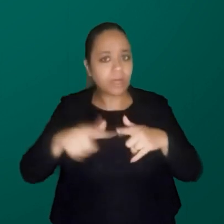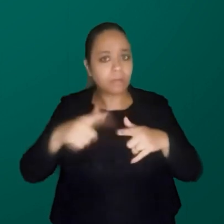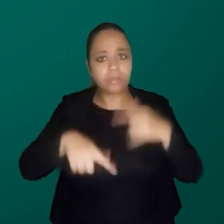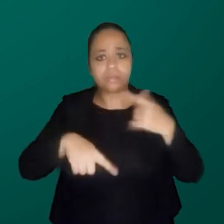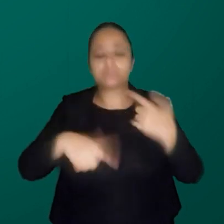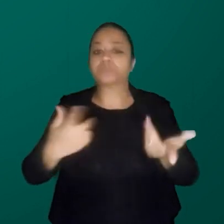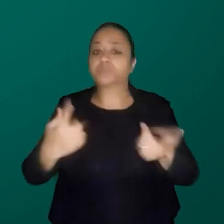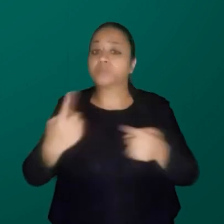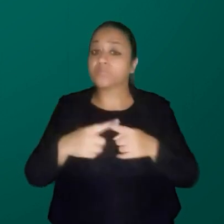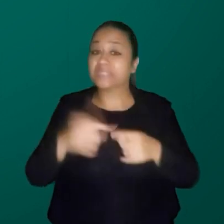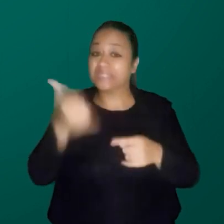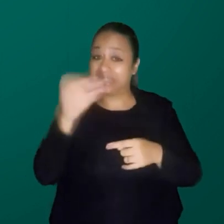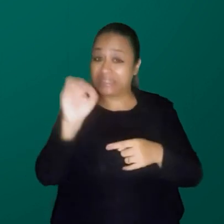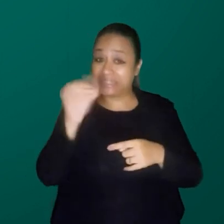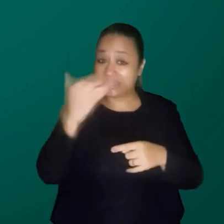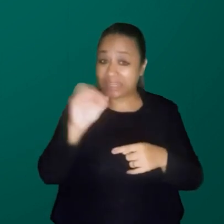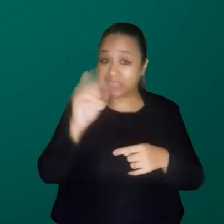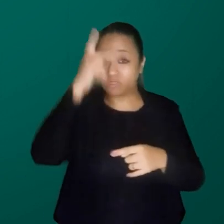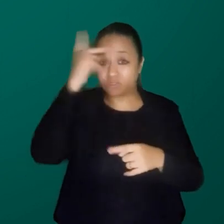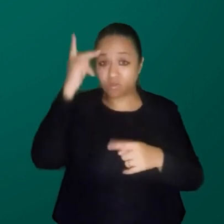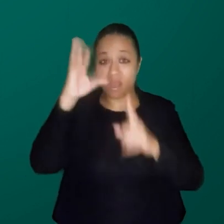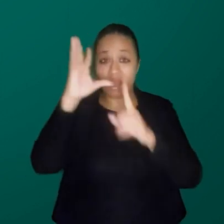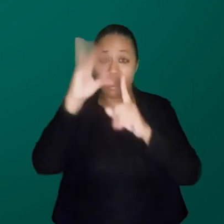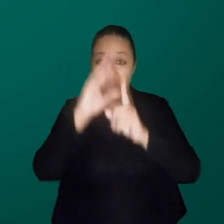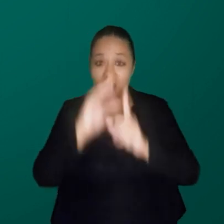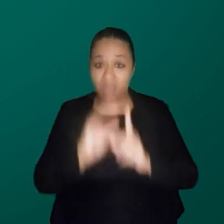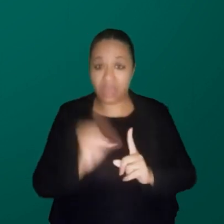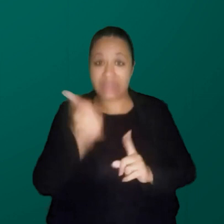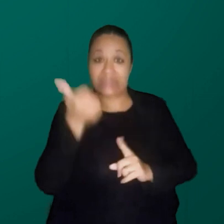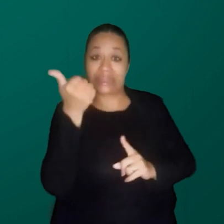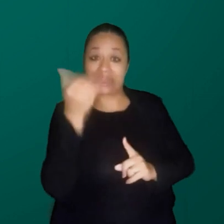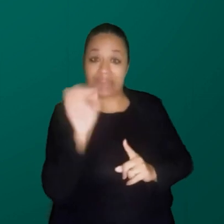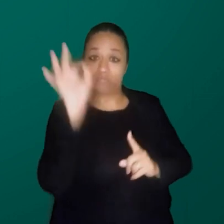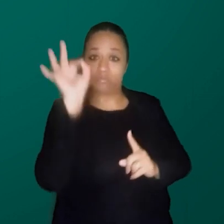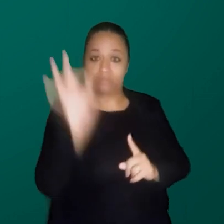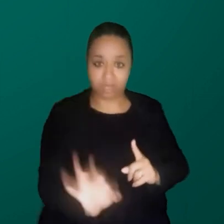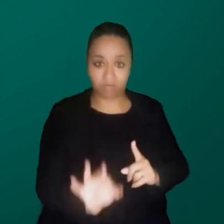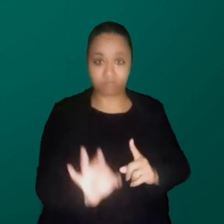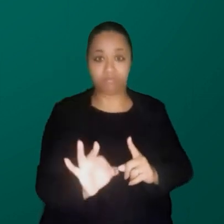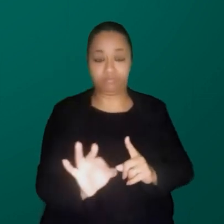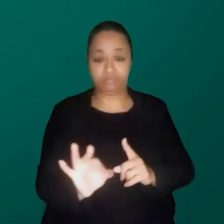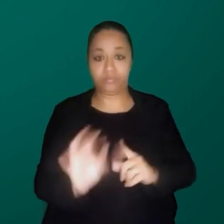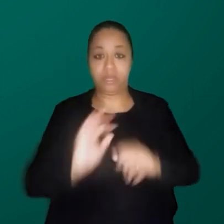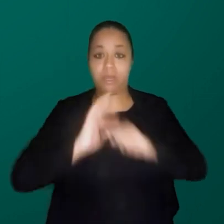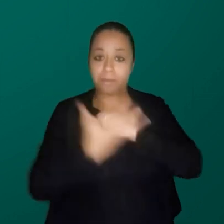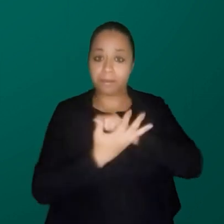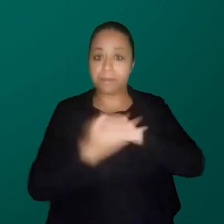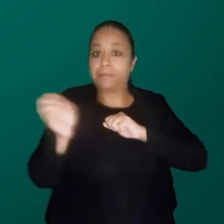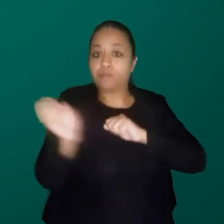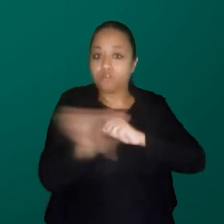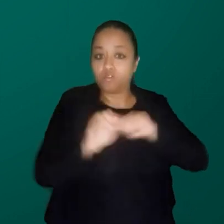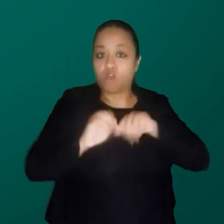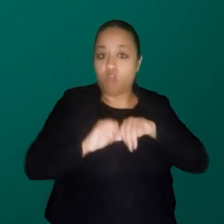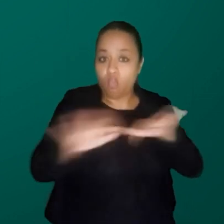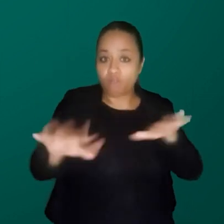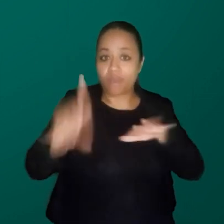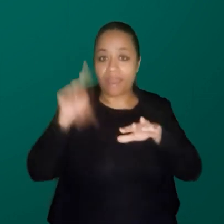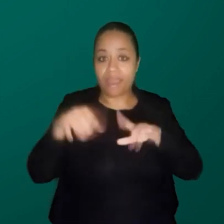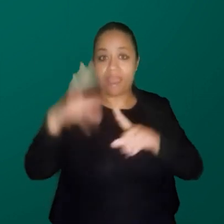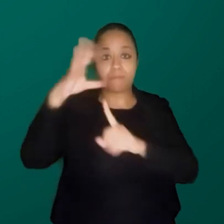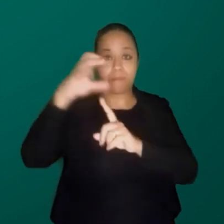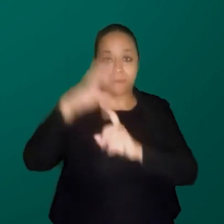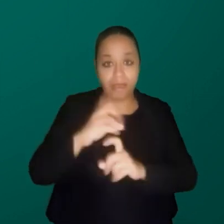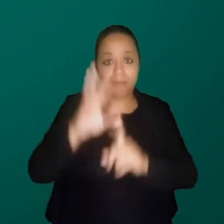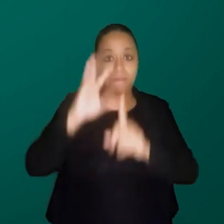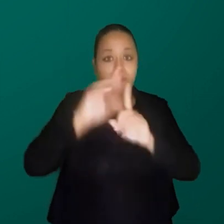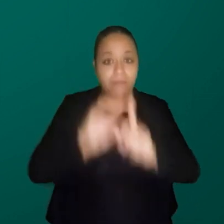E que 10% sofreu assédio sexual. Tem um novo desafio, a nova pandemia medida que é de assédio. E a gente precisa